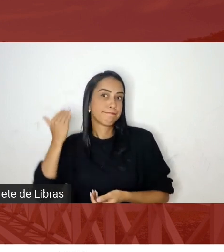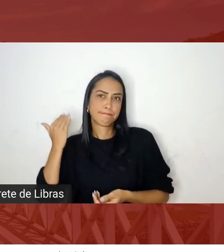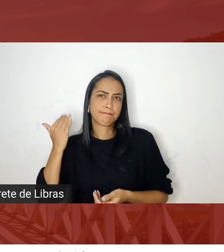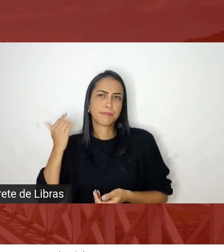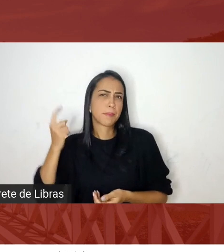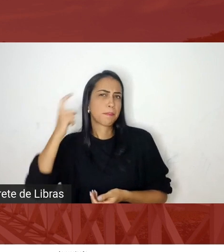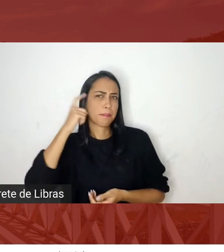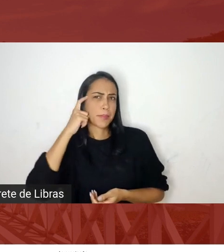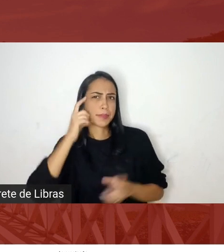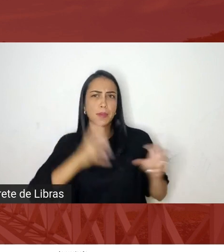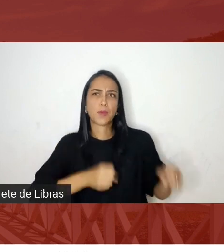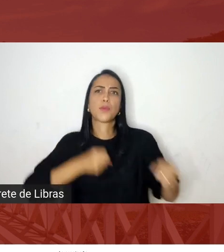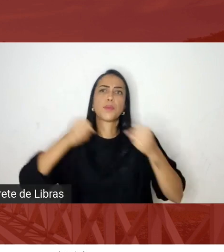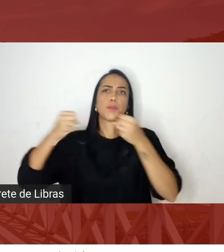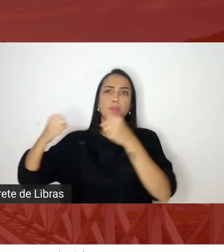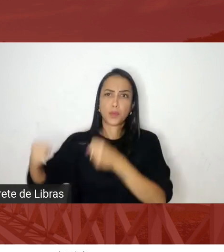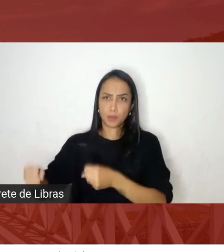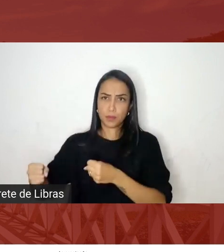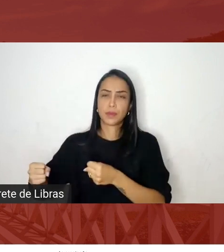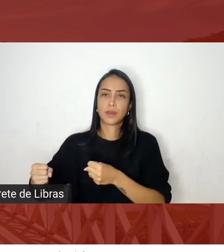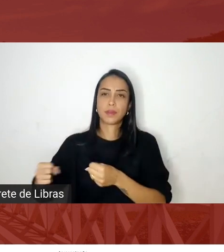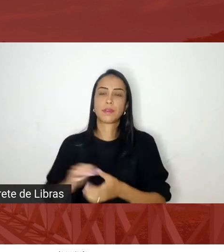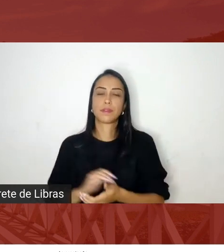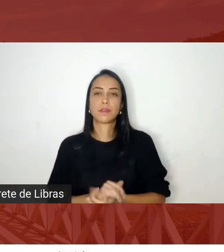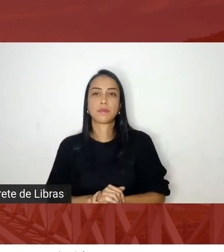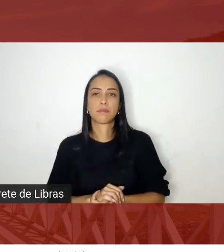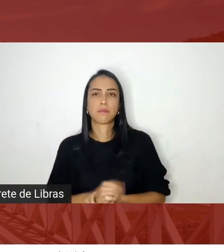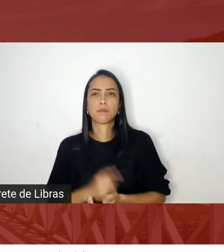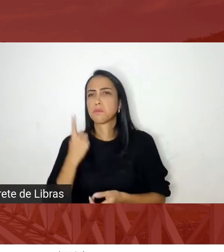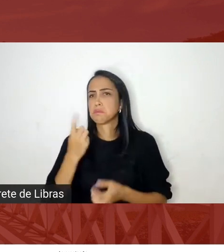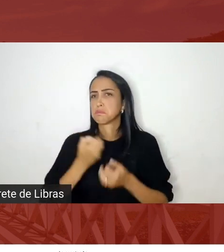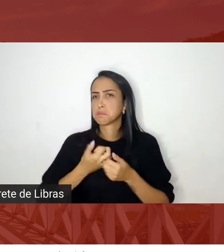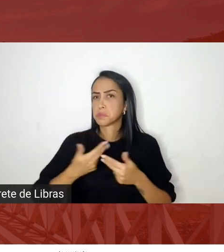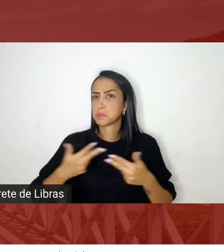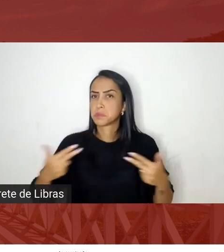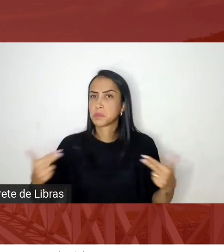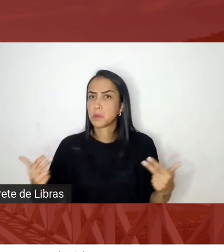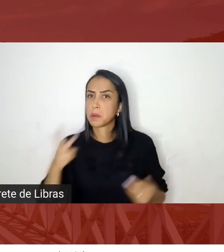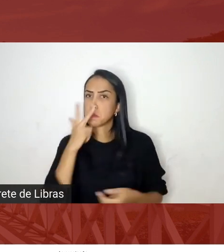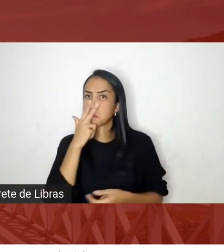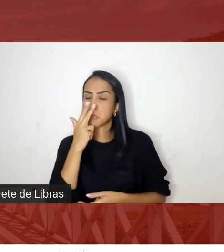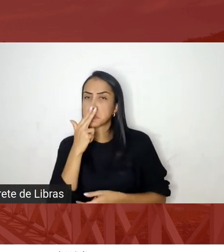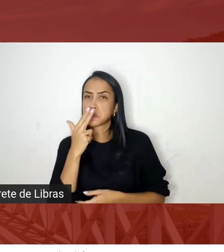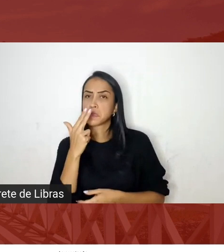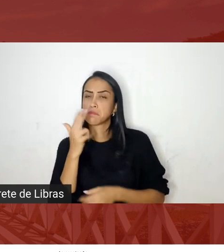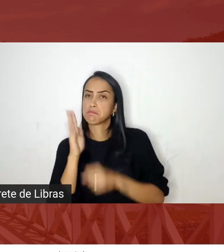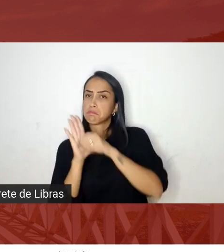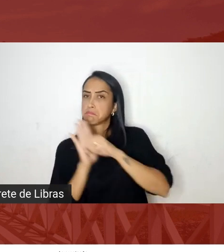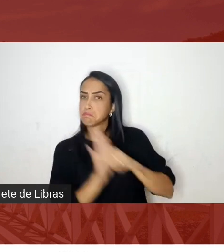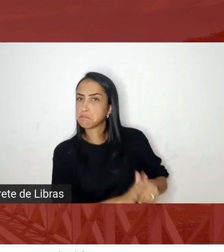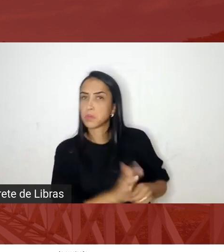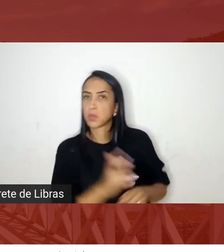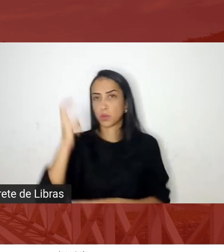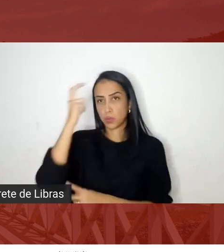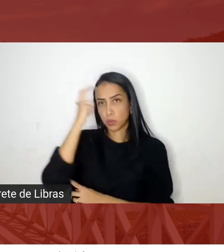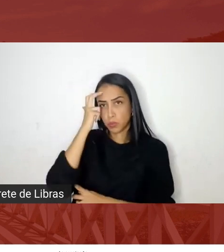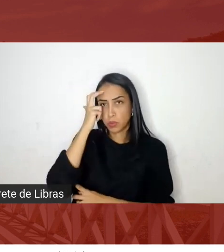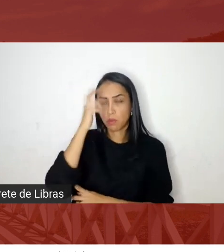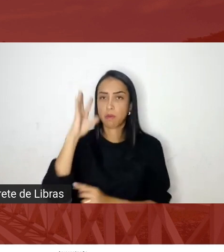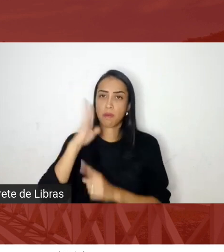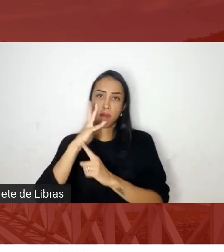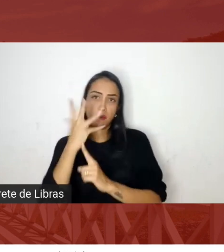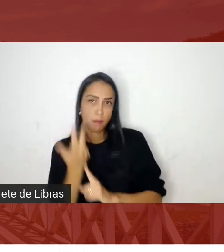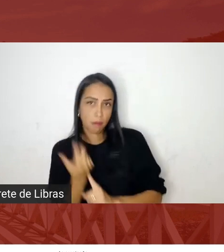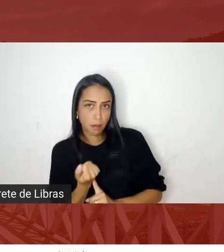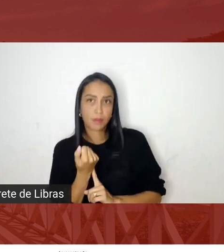como algo que nega a cultura nega a arte nega a ciência